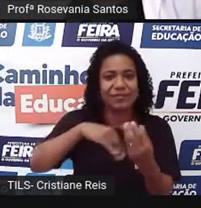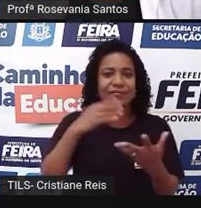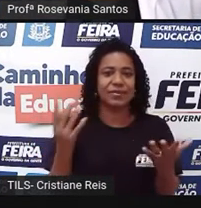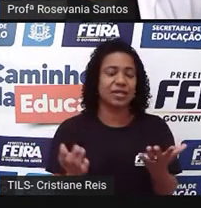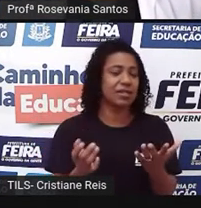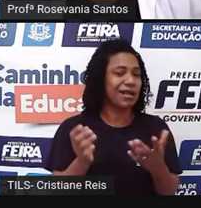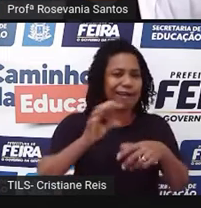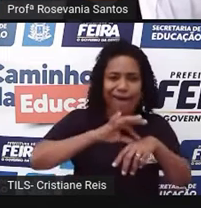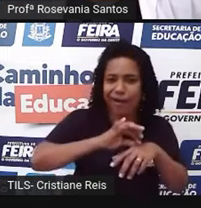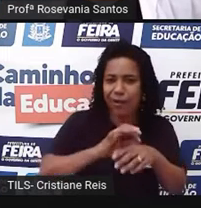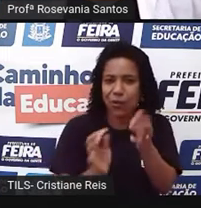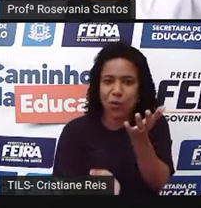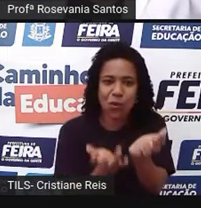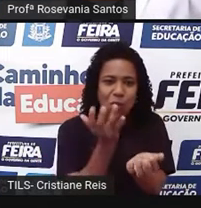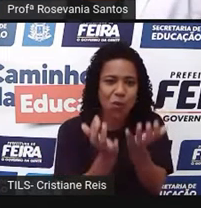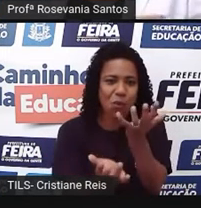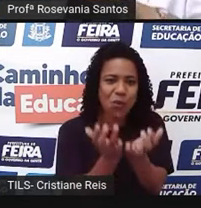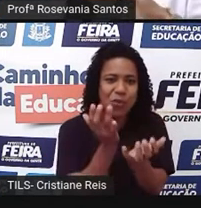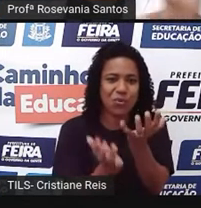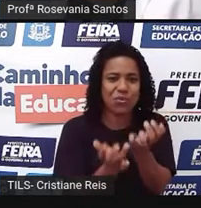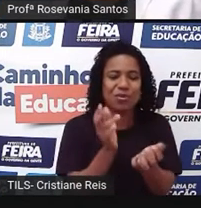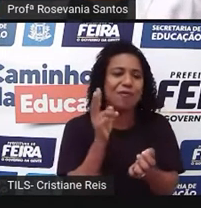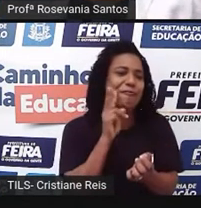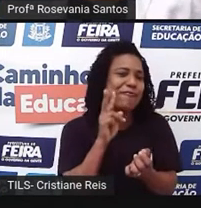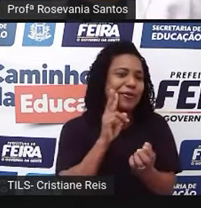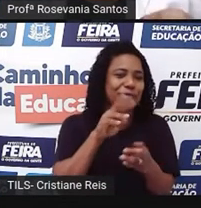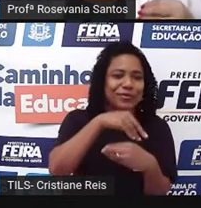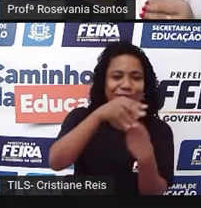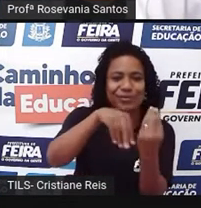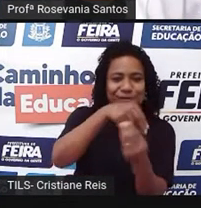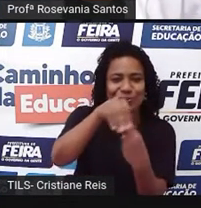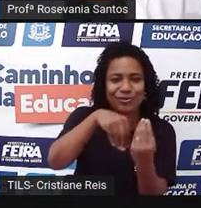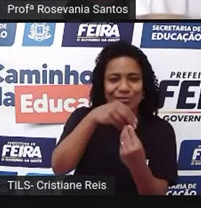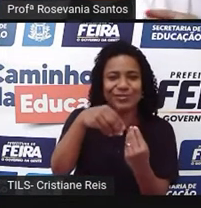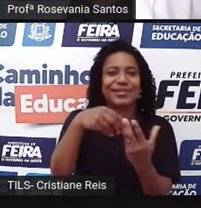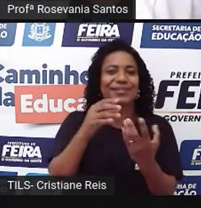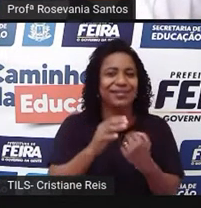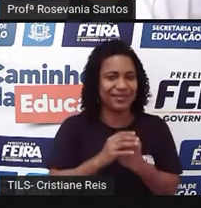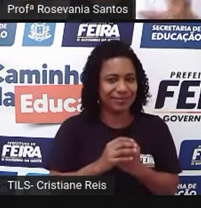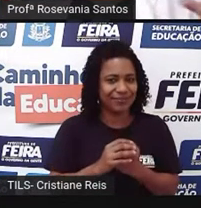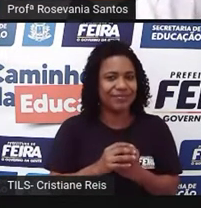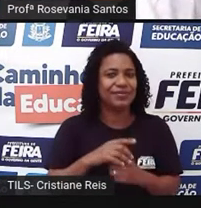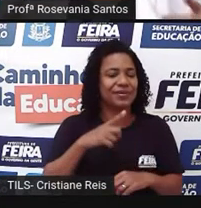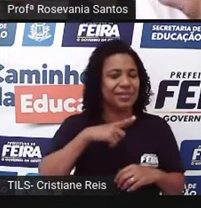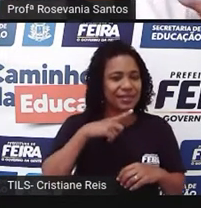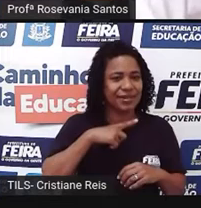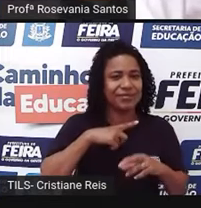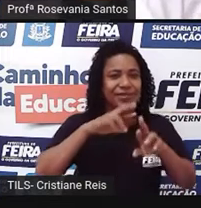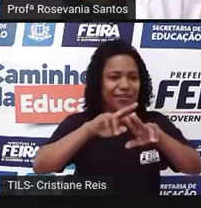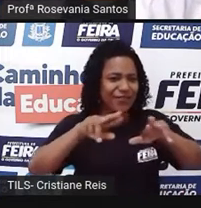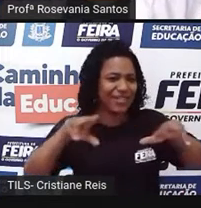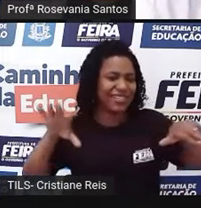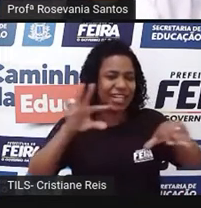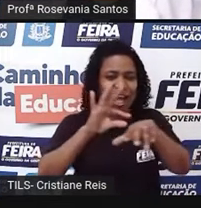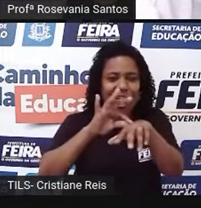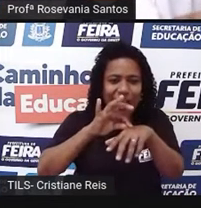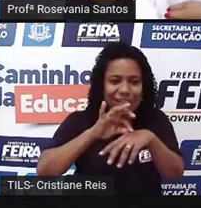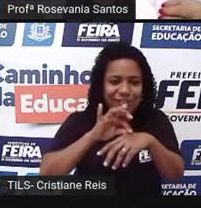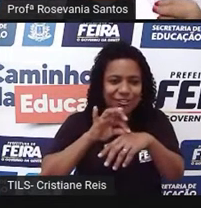Os cozidos aí, né, que são, assim, diversos, alguns lugares também, né, também de carne de panela,